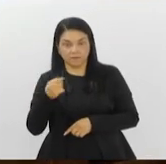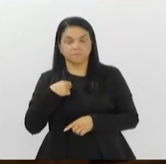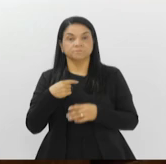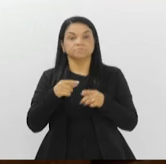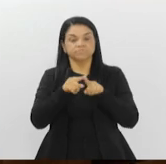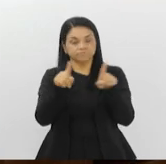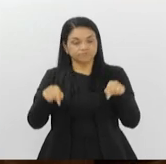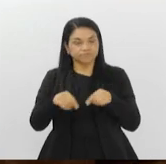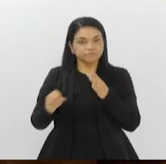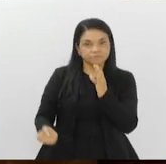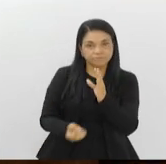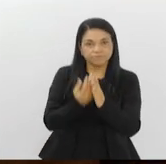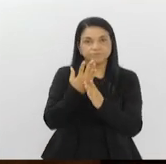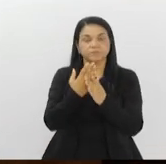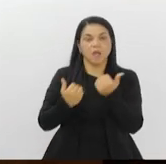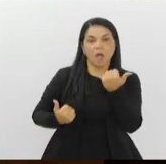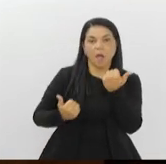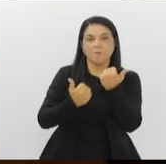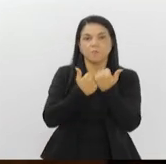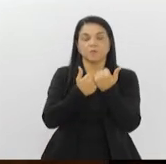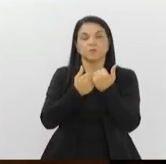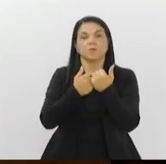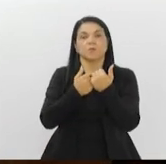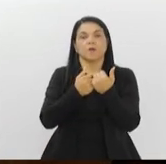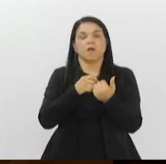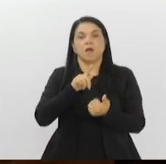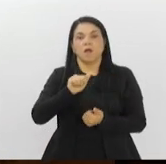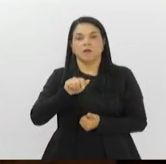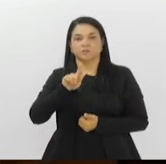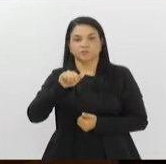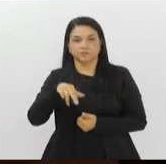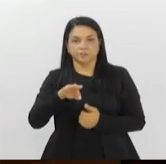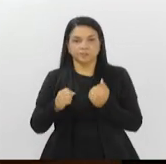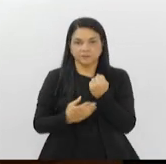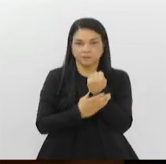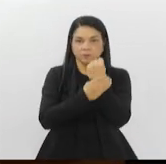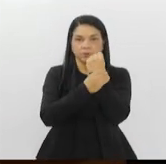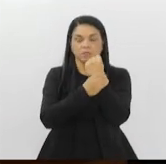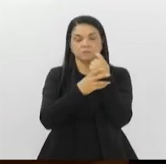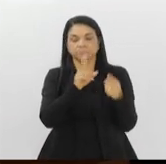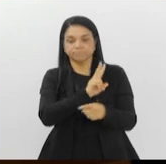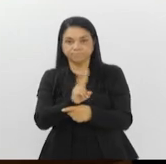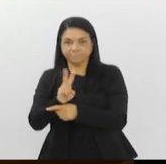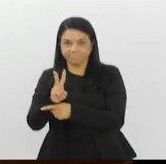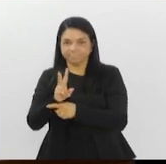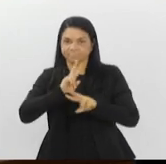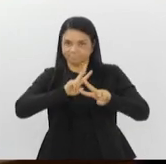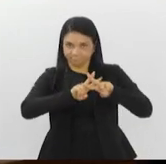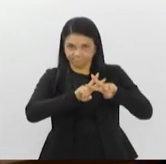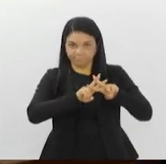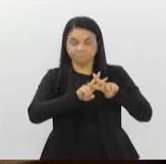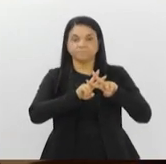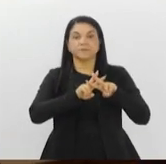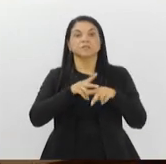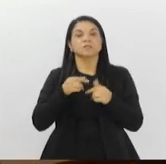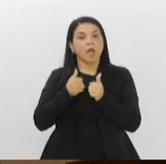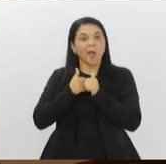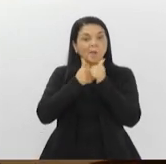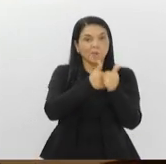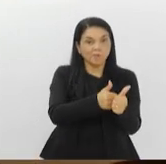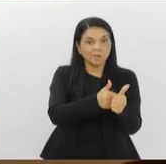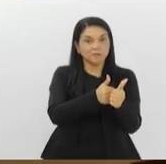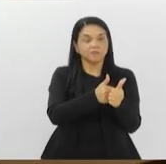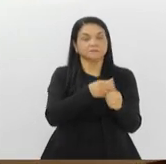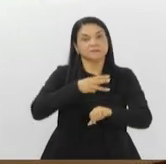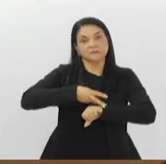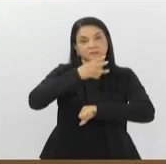salas de apoio para agentes de segurança que realizam a escolta de pessoas sobre custódia. Como você disse, Vicente, tudo isso você acompanha a partir